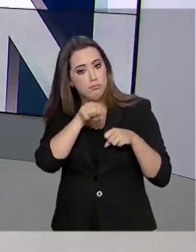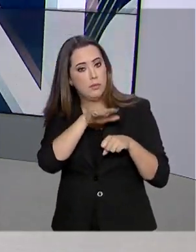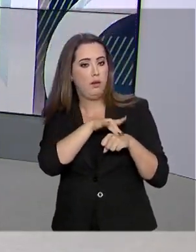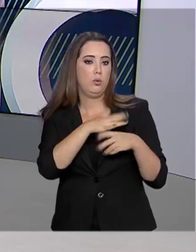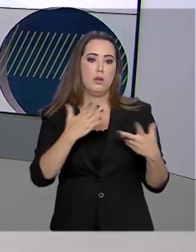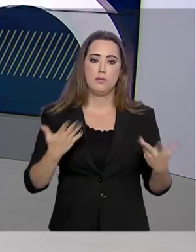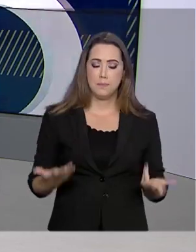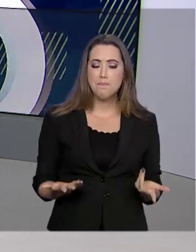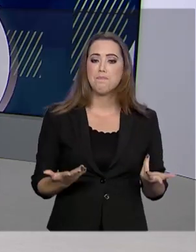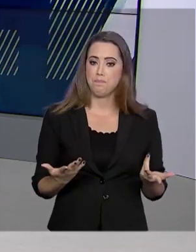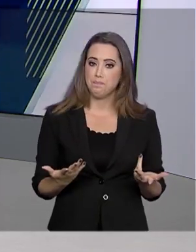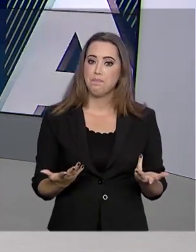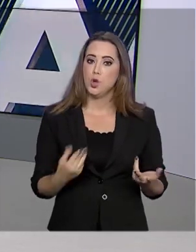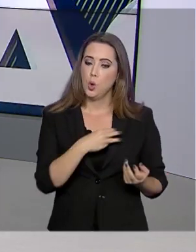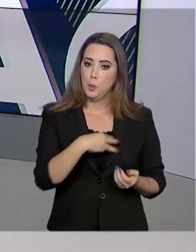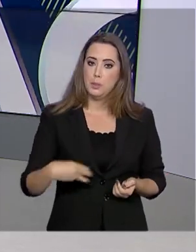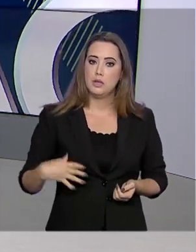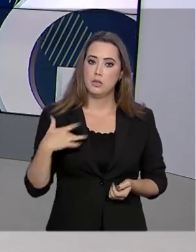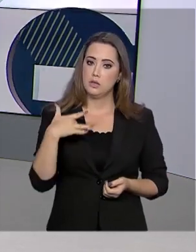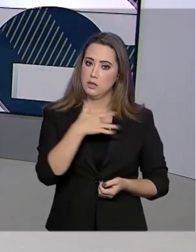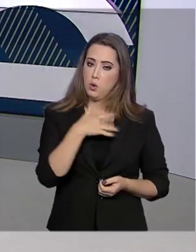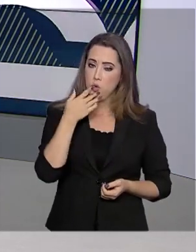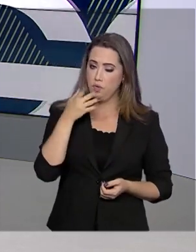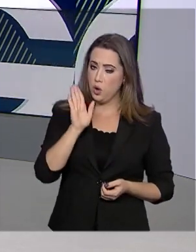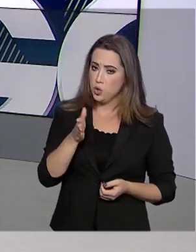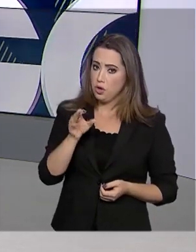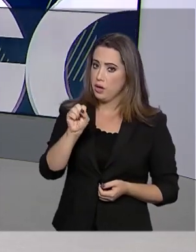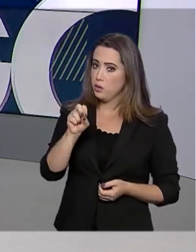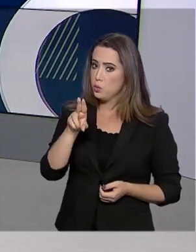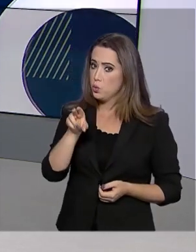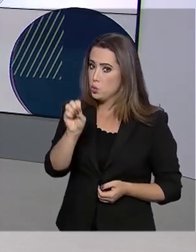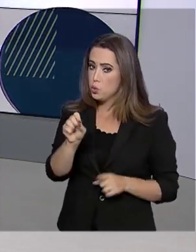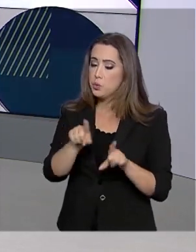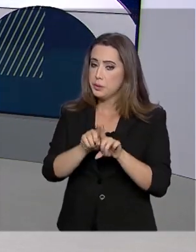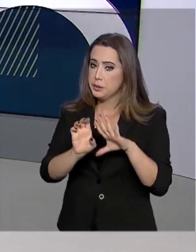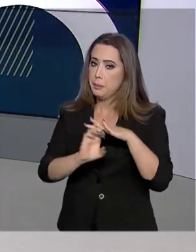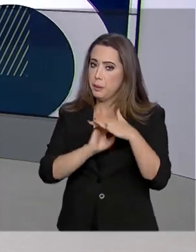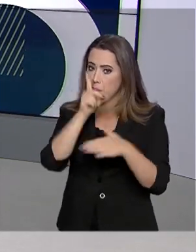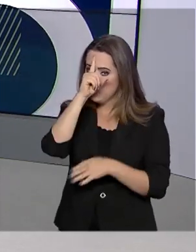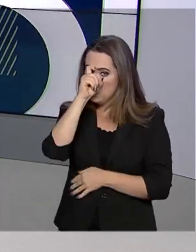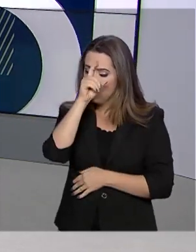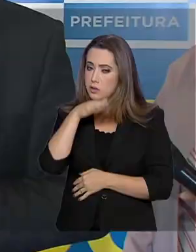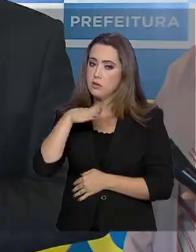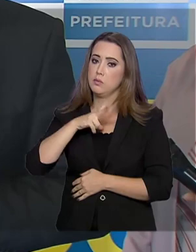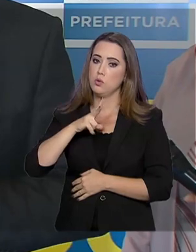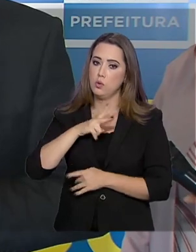Segundo o ministro da saúde, o SUS e o sistema de saúde privado devem atuar em conjunto.